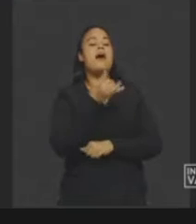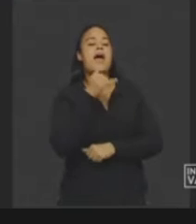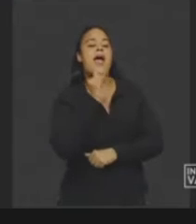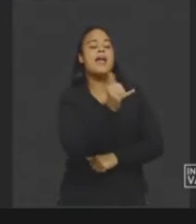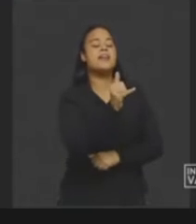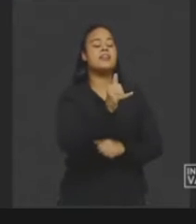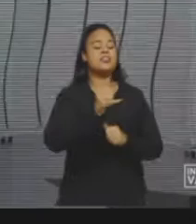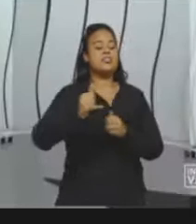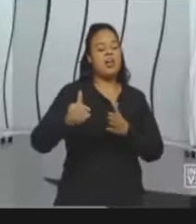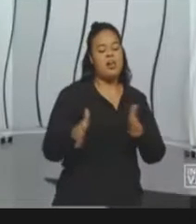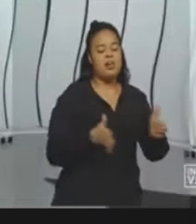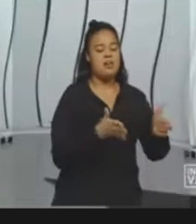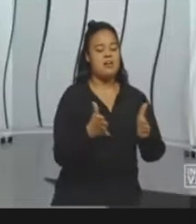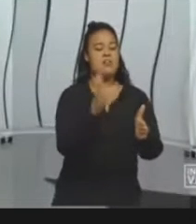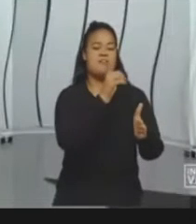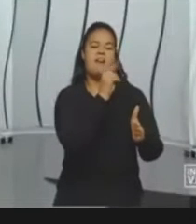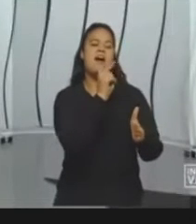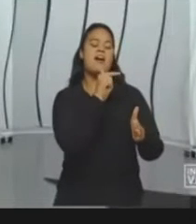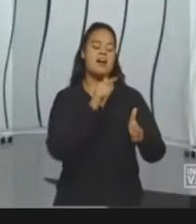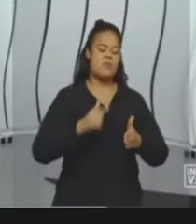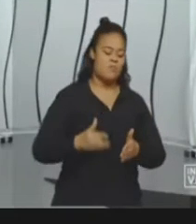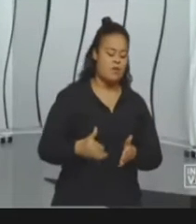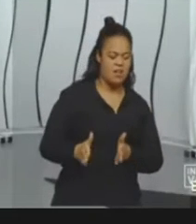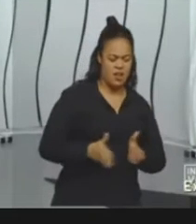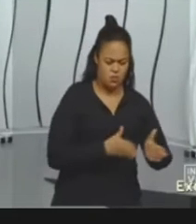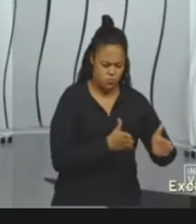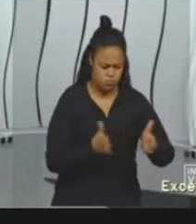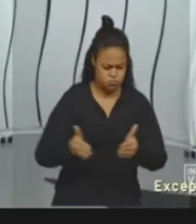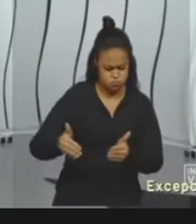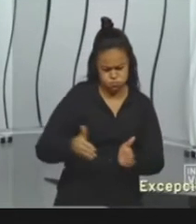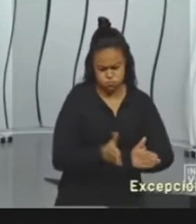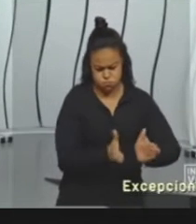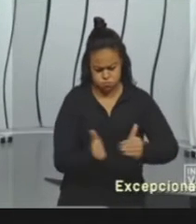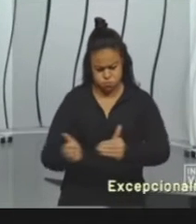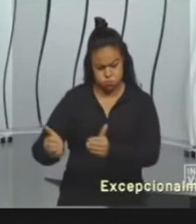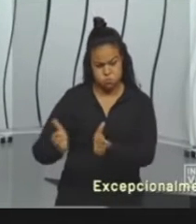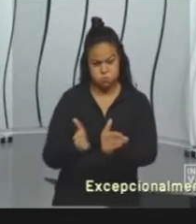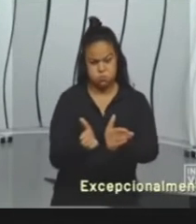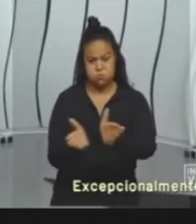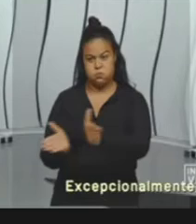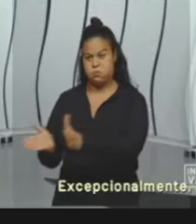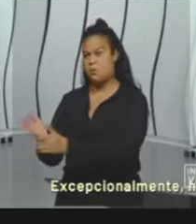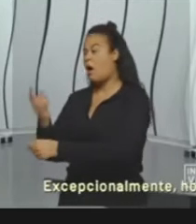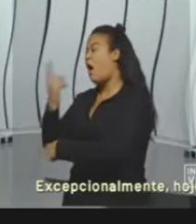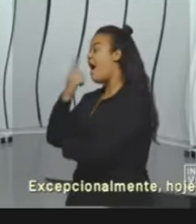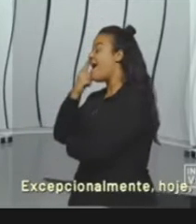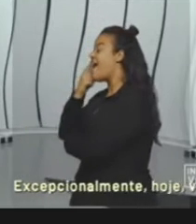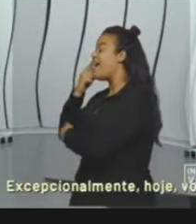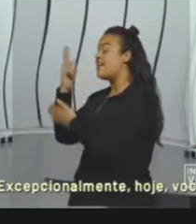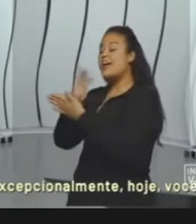hidrelétrica. Essa água, então, ela vai passando aqui, né? Deixa eu mostrar rapidamente aqui.